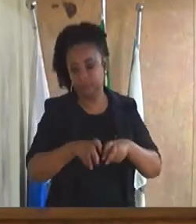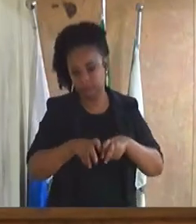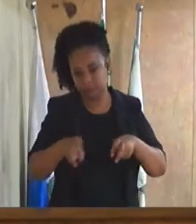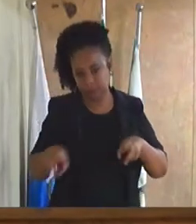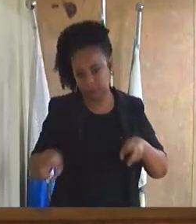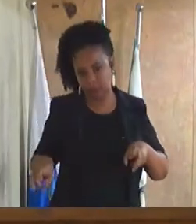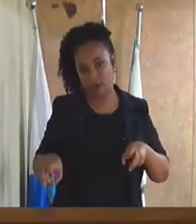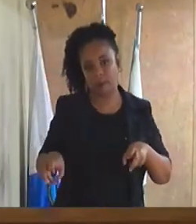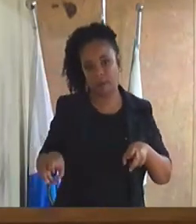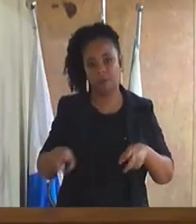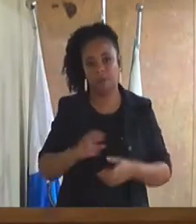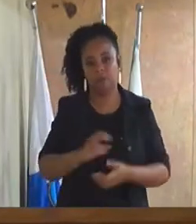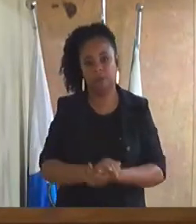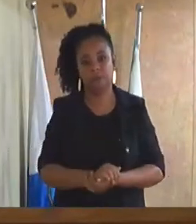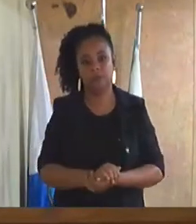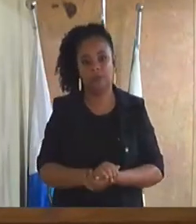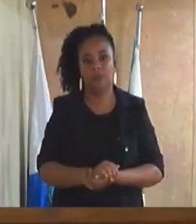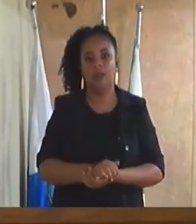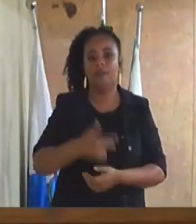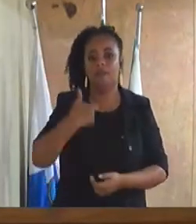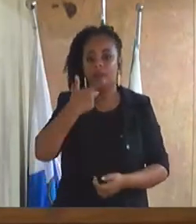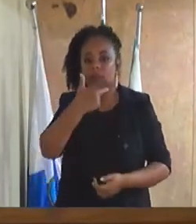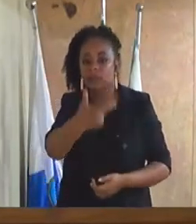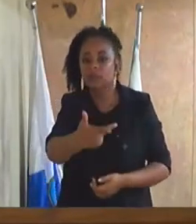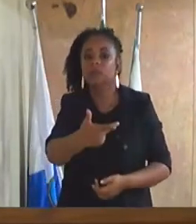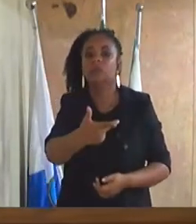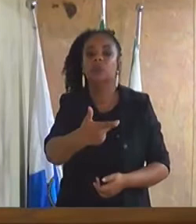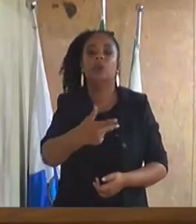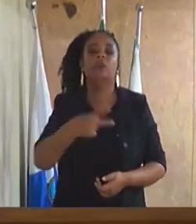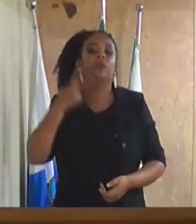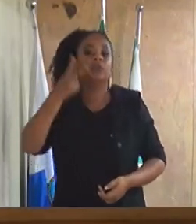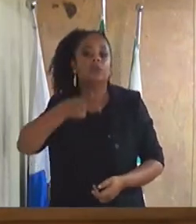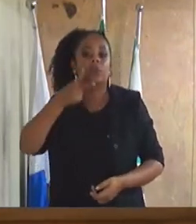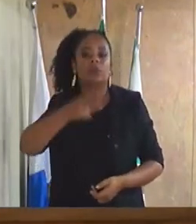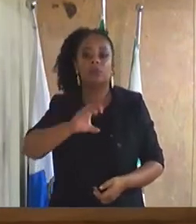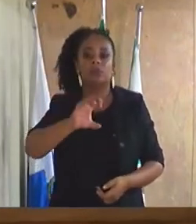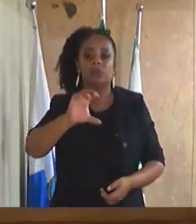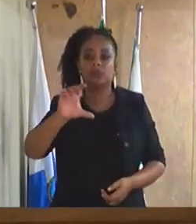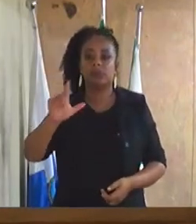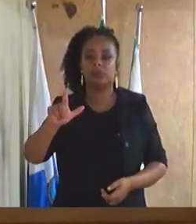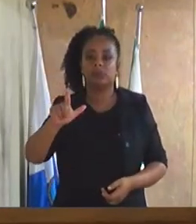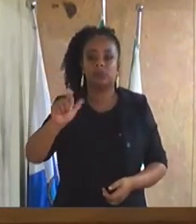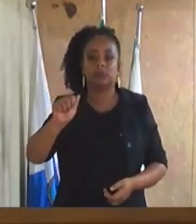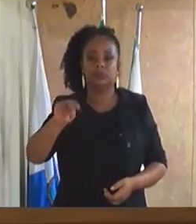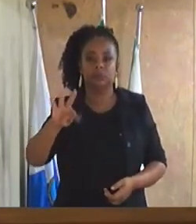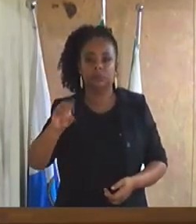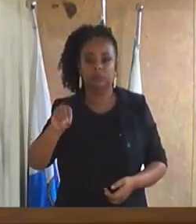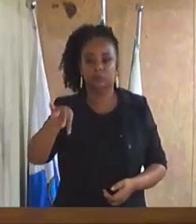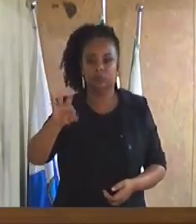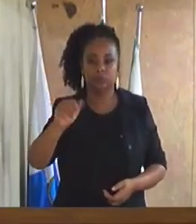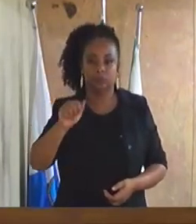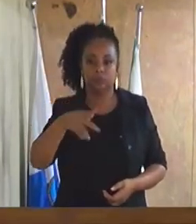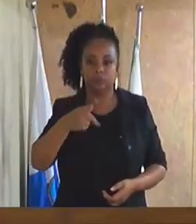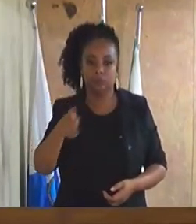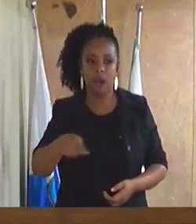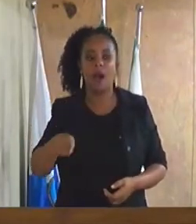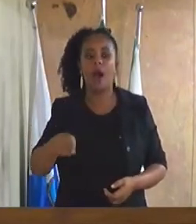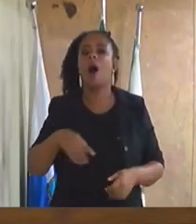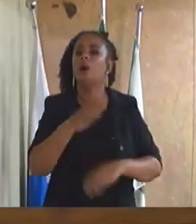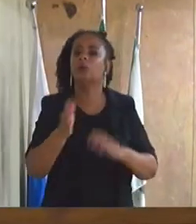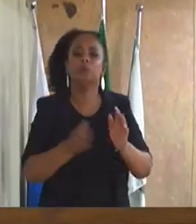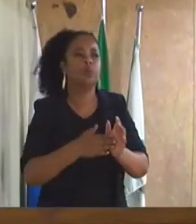cumprimentando esse nobre edil vereador Cláudio Tomás a todo público presente o nosso boa noite